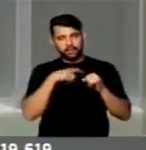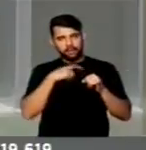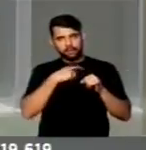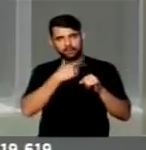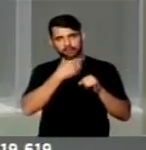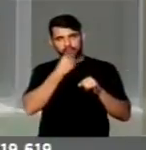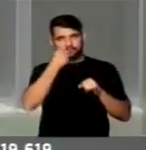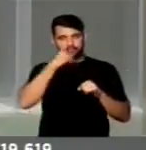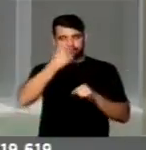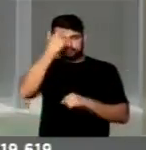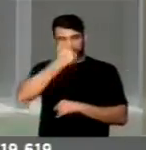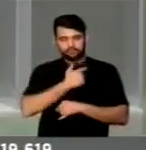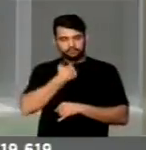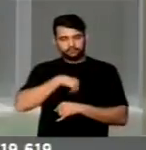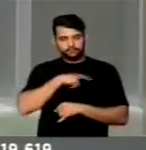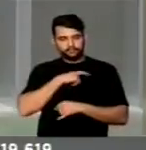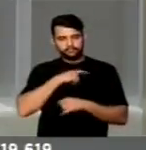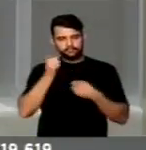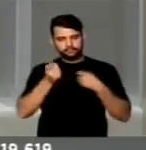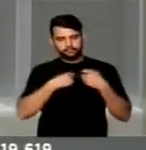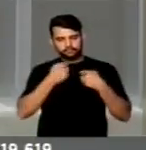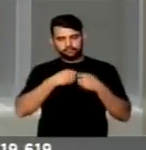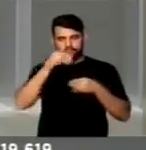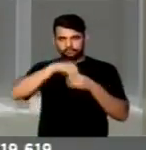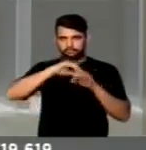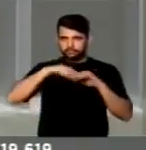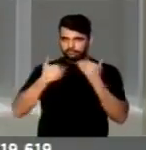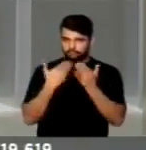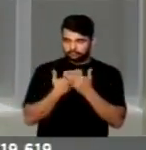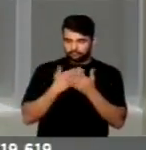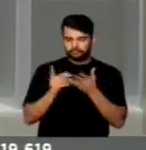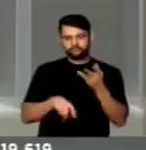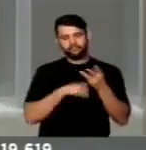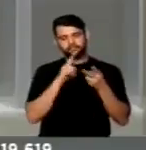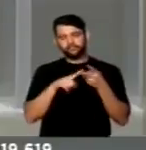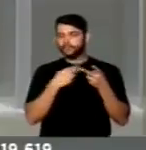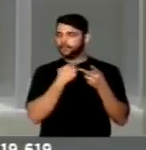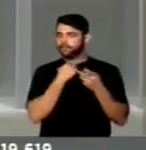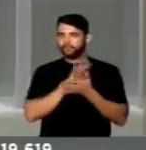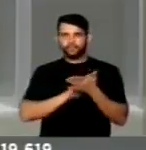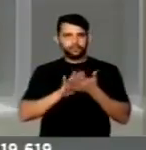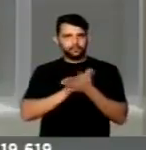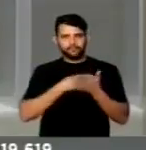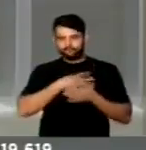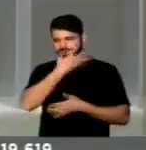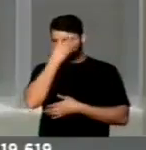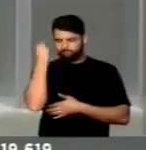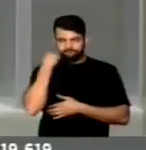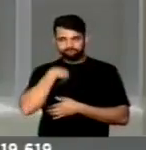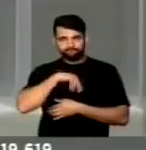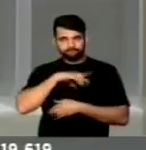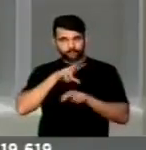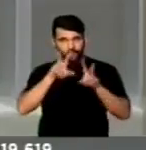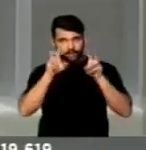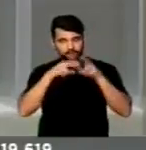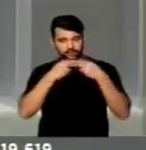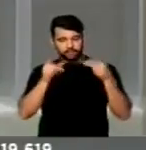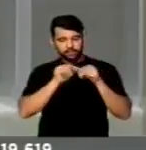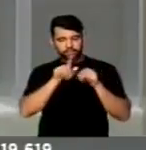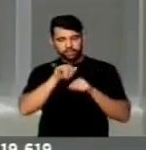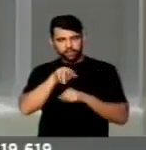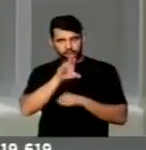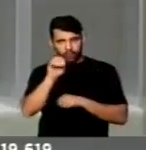identidade de gênero e sexualidade nas escolas. Não podemos esquecer que a questão de